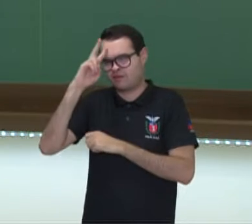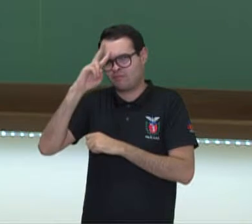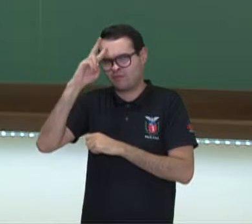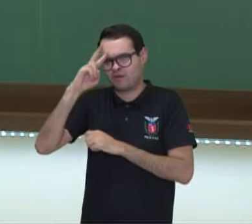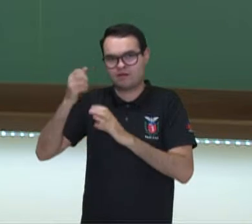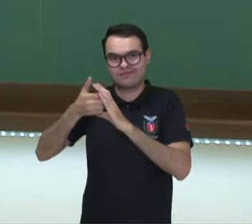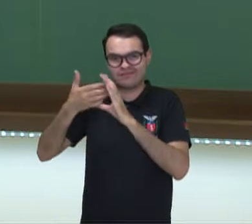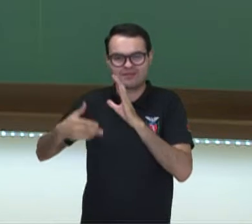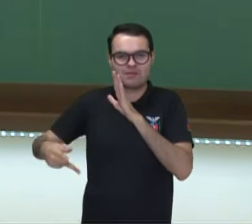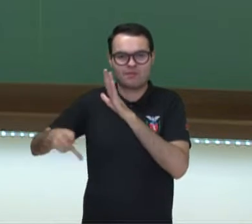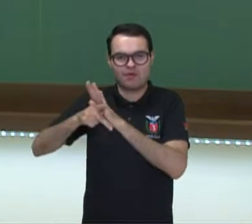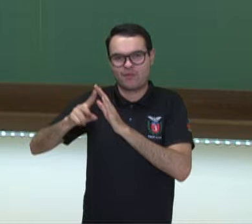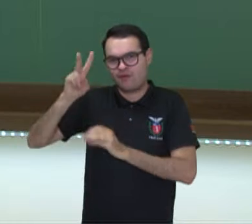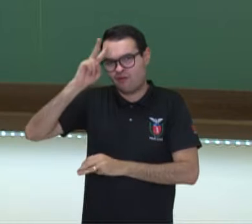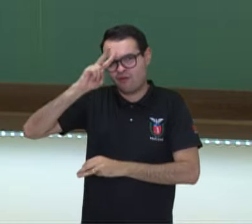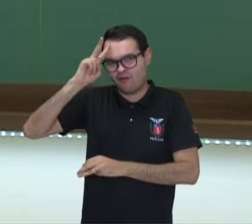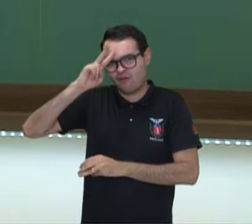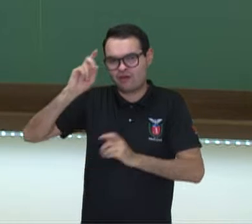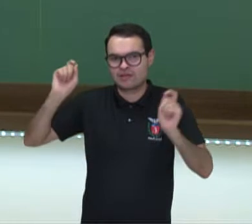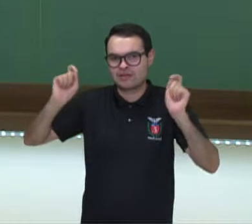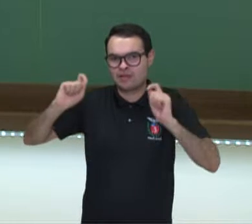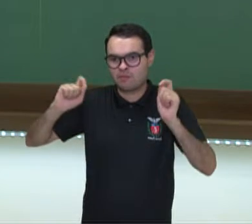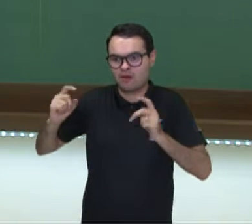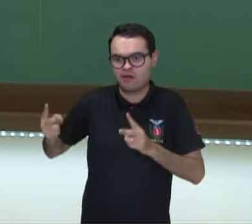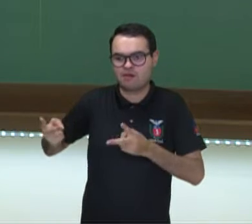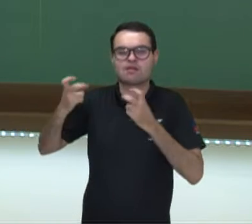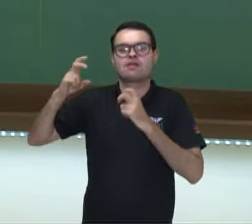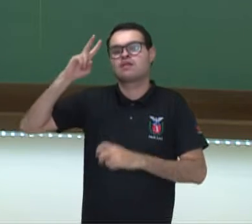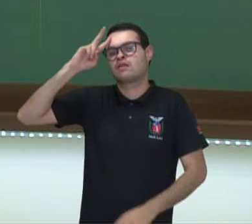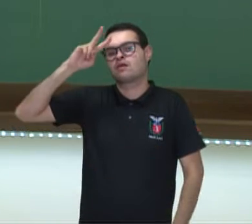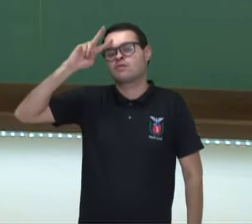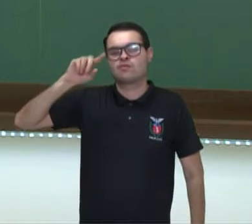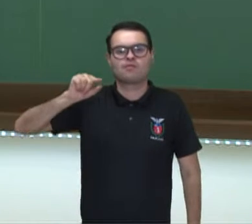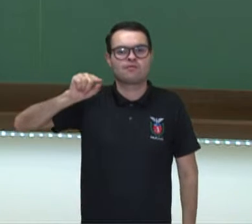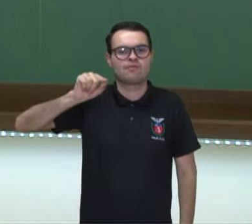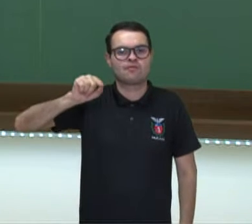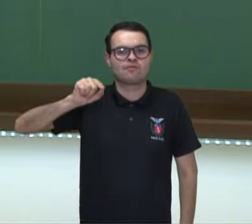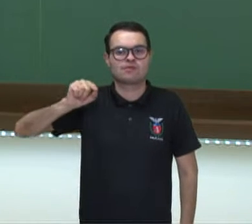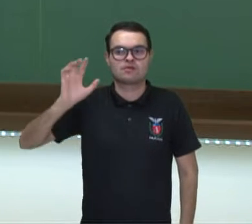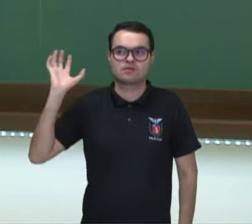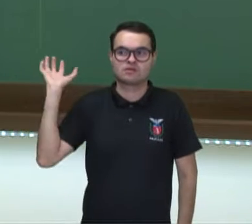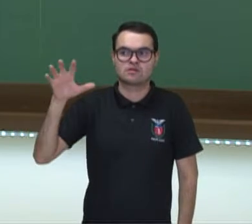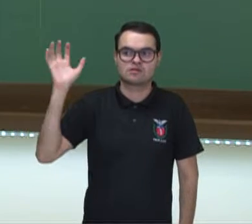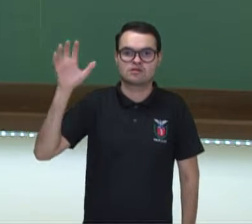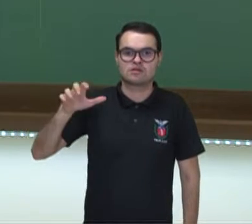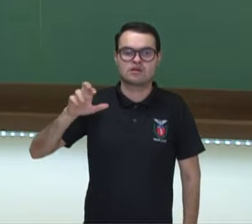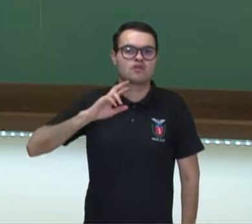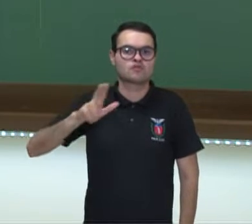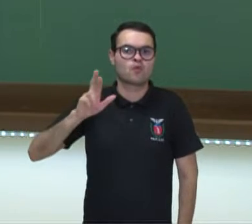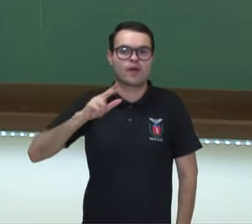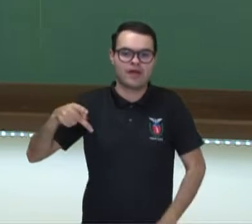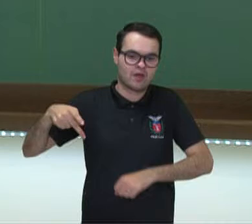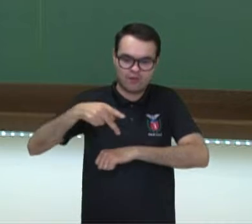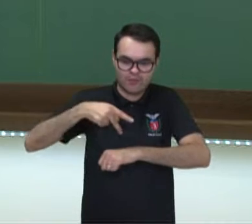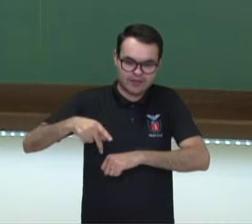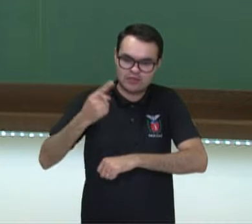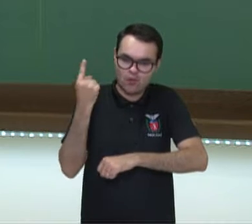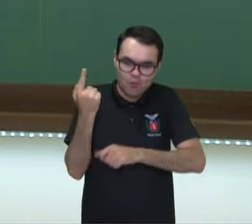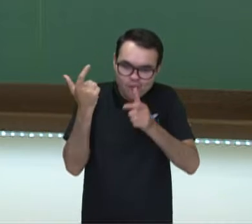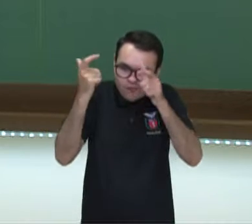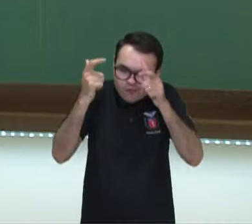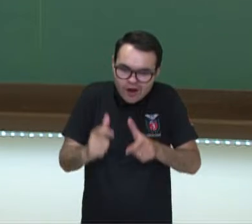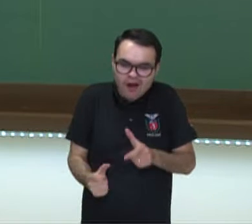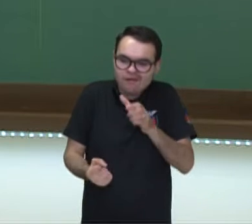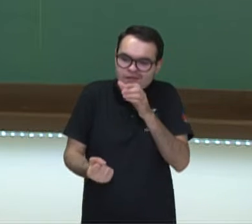aspectos históricos. Nós podemos relembrar que o handebol, a gente não pode dizer, num país que